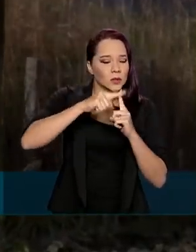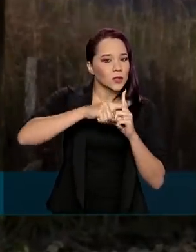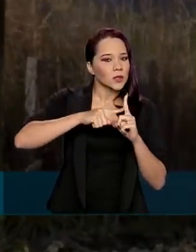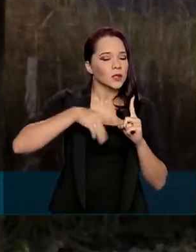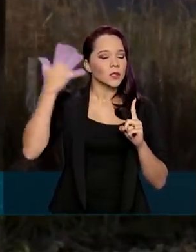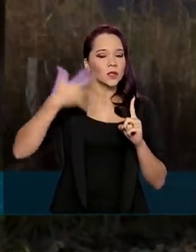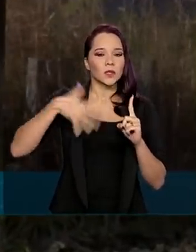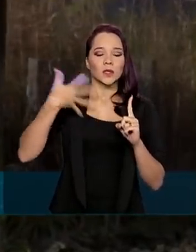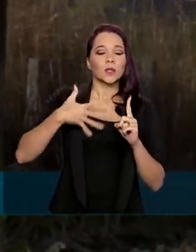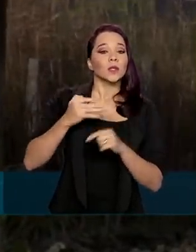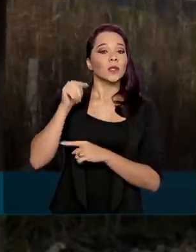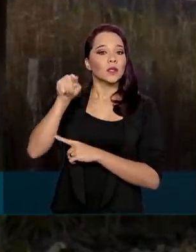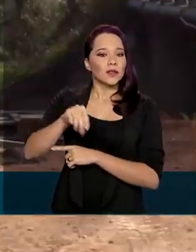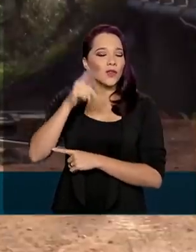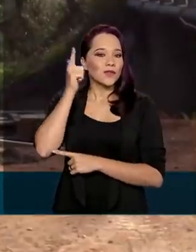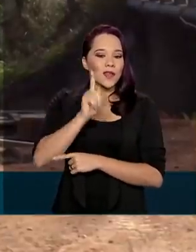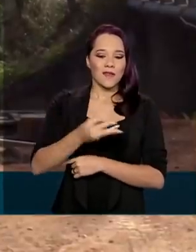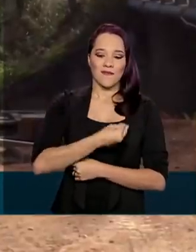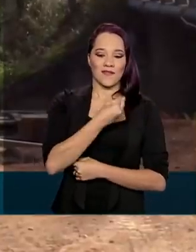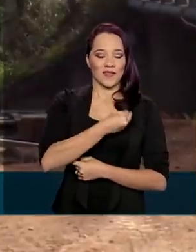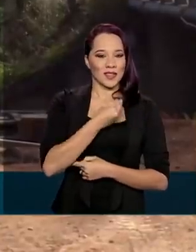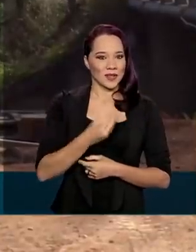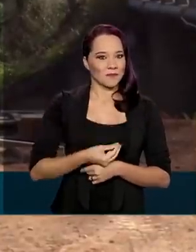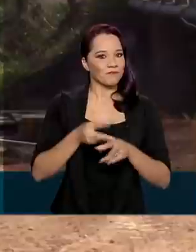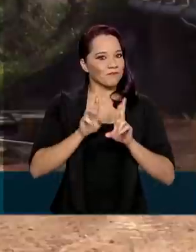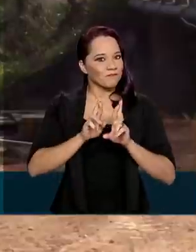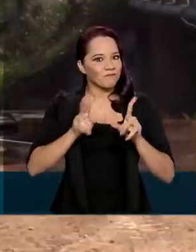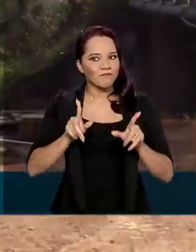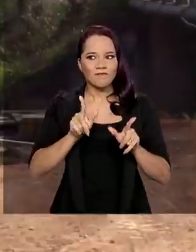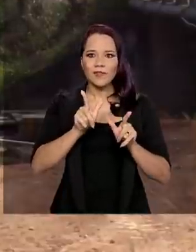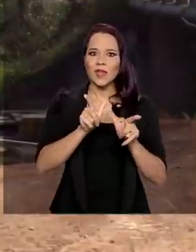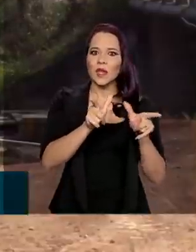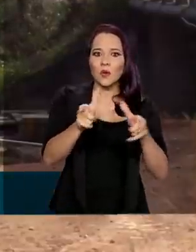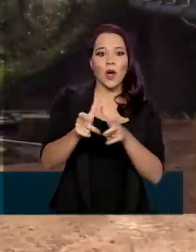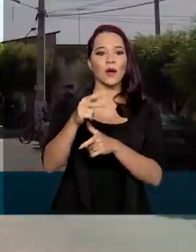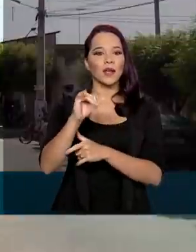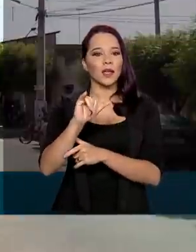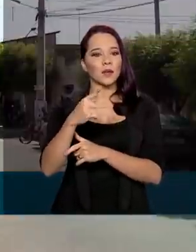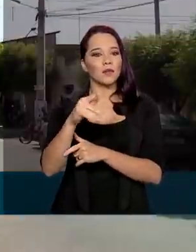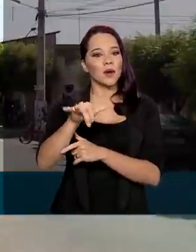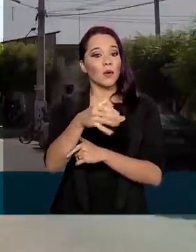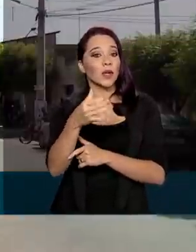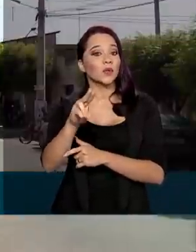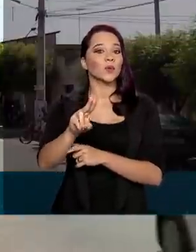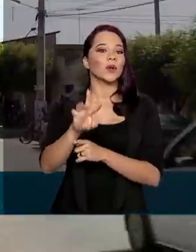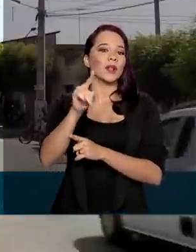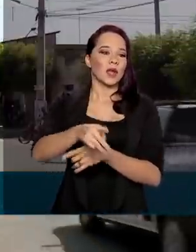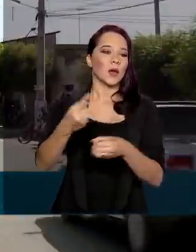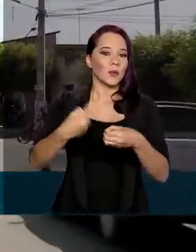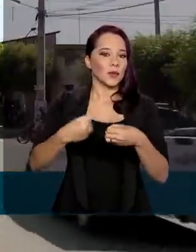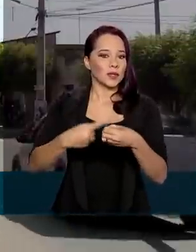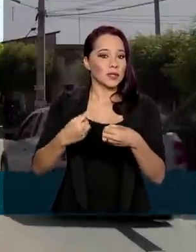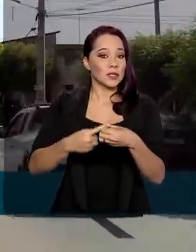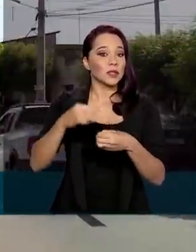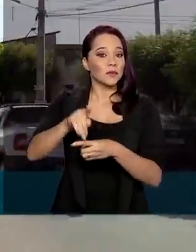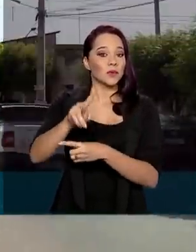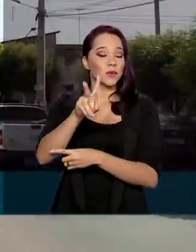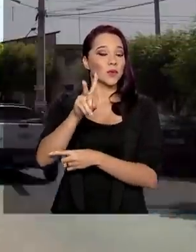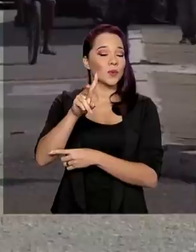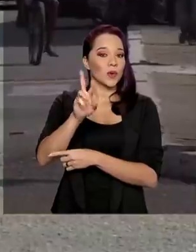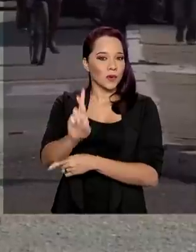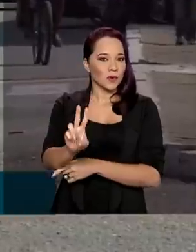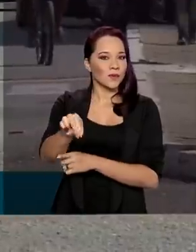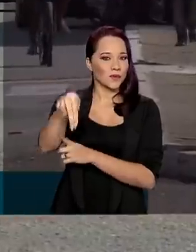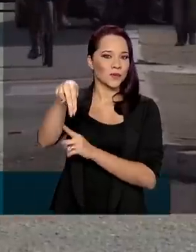nordestino do semiárido ganha vida. Não é diferente em Ipanguaçu, município da região do Vale do Açú, no Rio Grande do